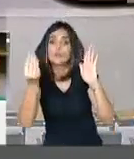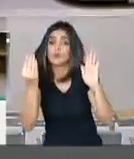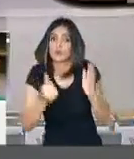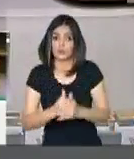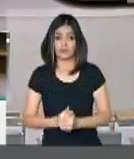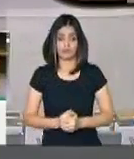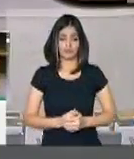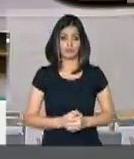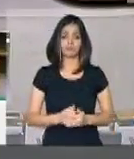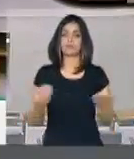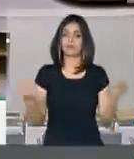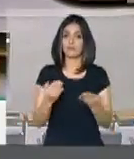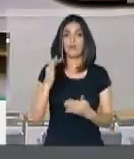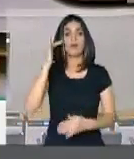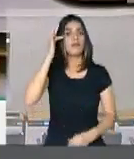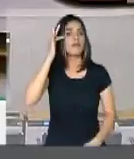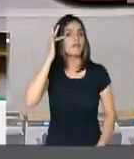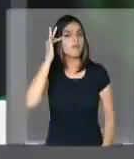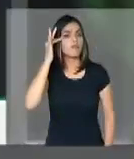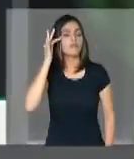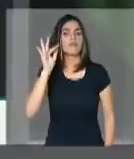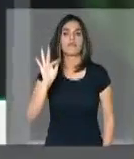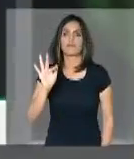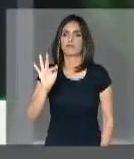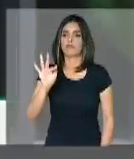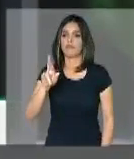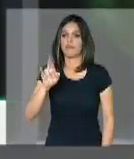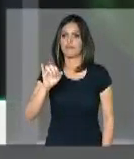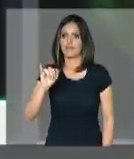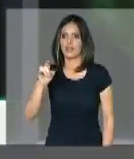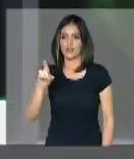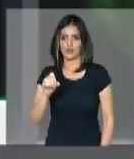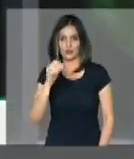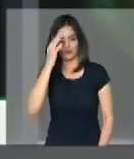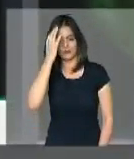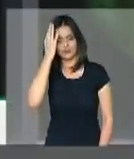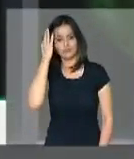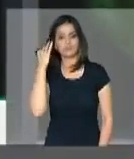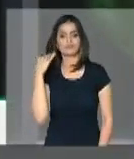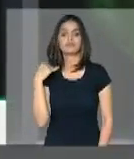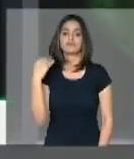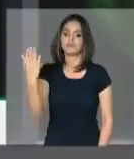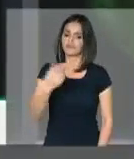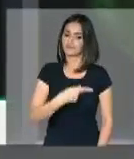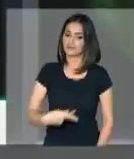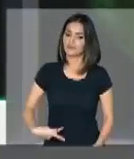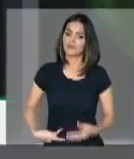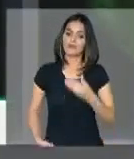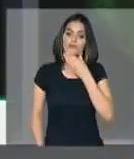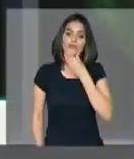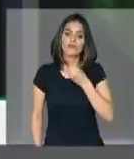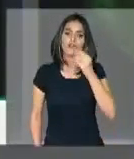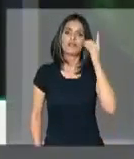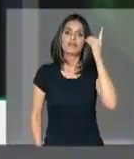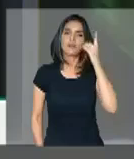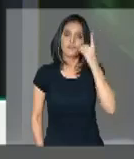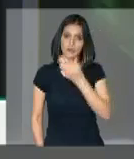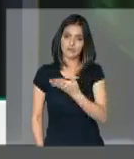Convido o deputado Marcelo Freixo. Estou aqui, João. Senhor presidente, senhoras e senhores,